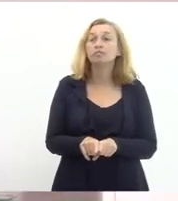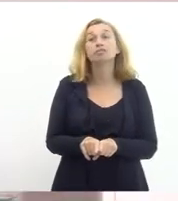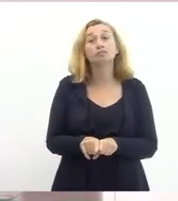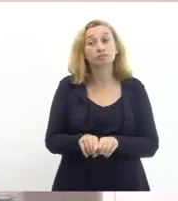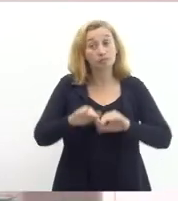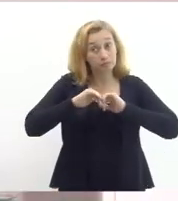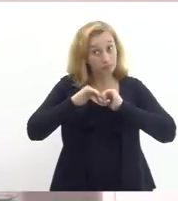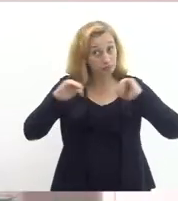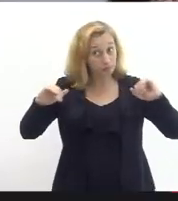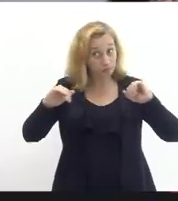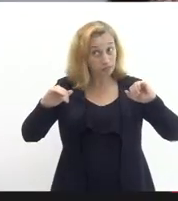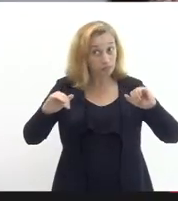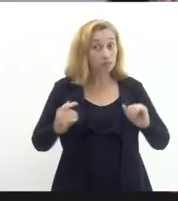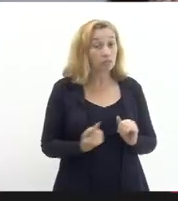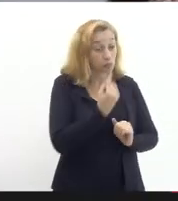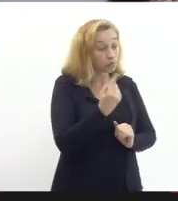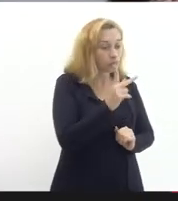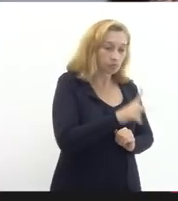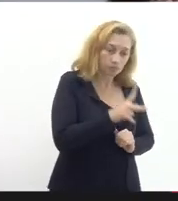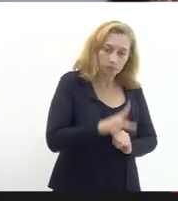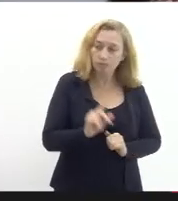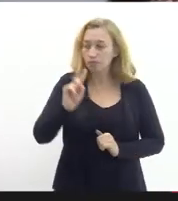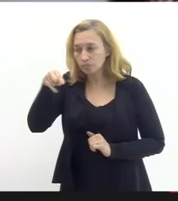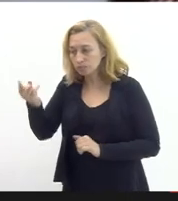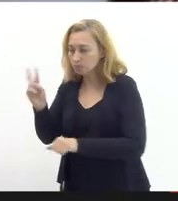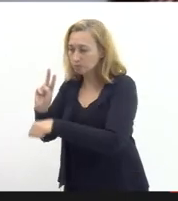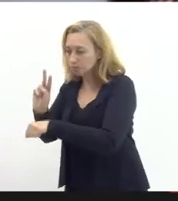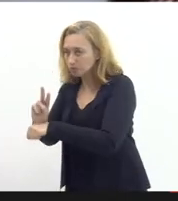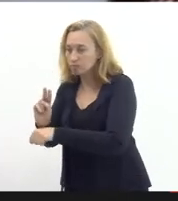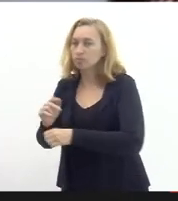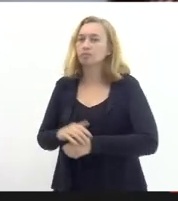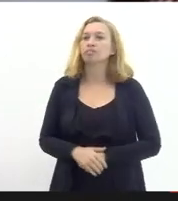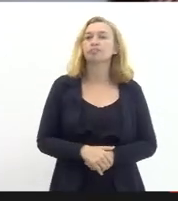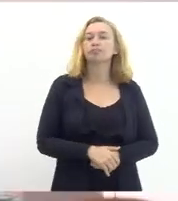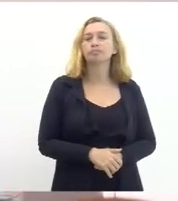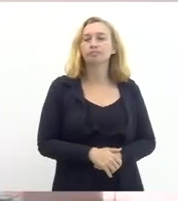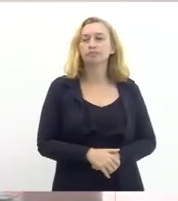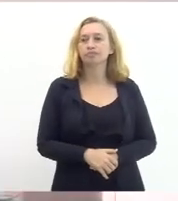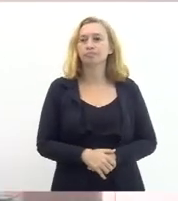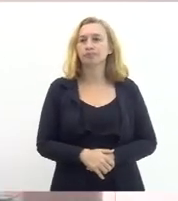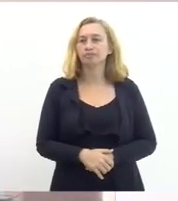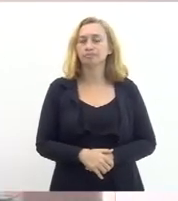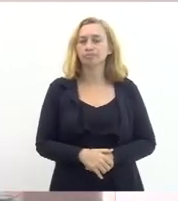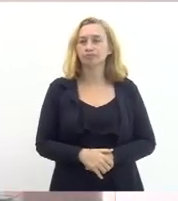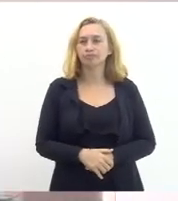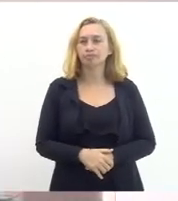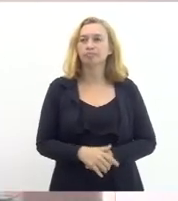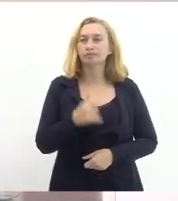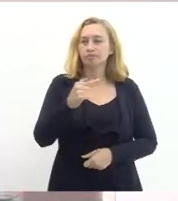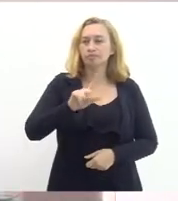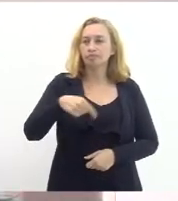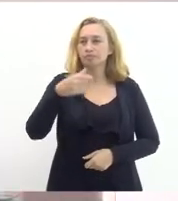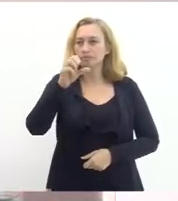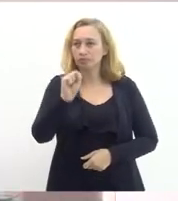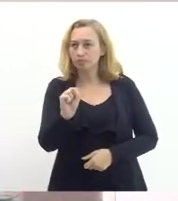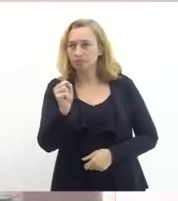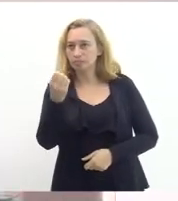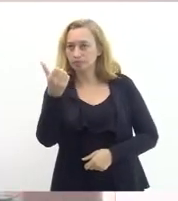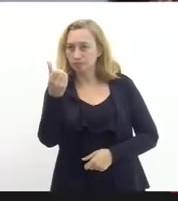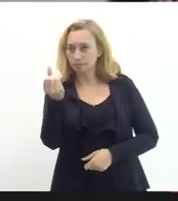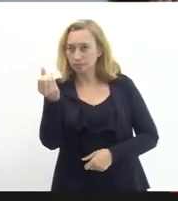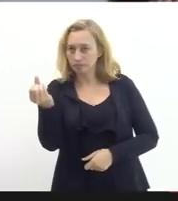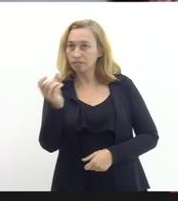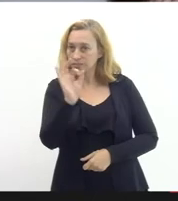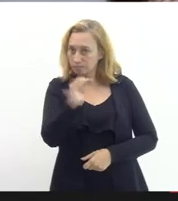apartado um é processo de professor e o outro é processo de instrutor tá certo então no outro processo solicitando os 7806 é isso?